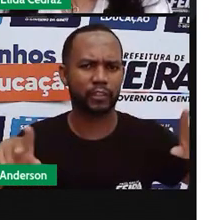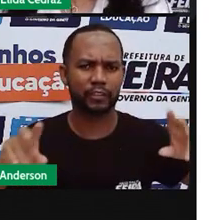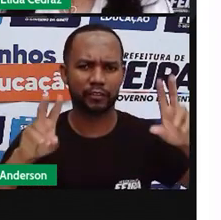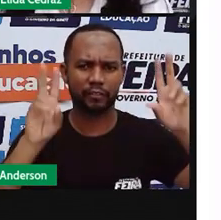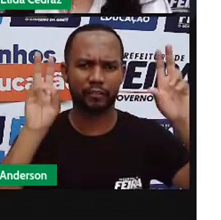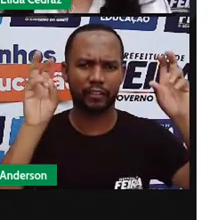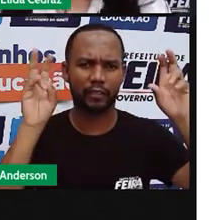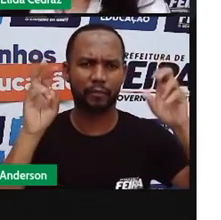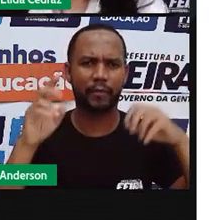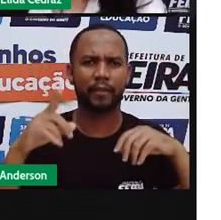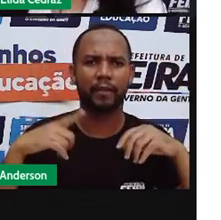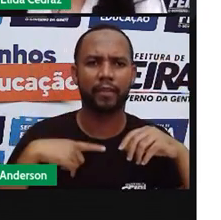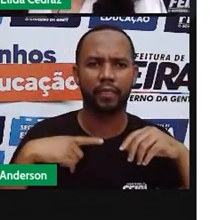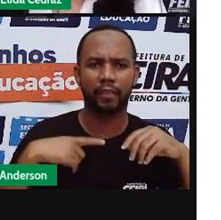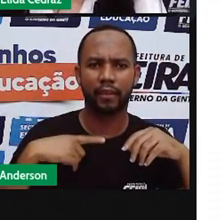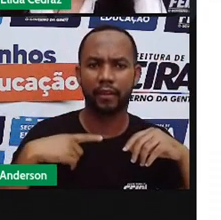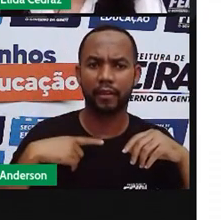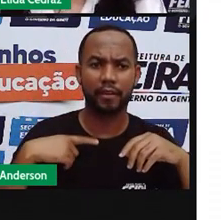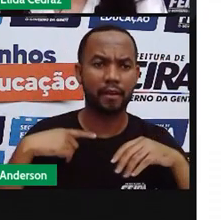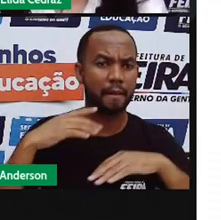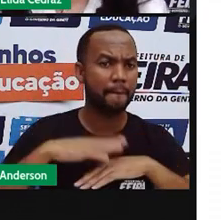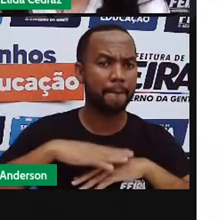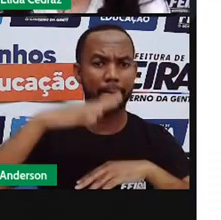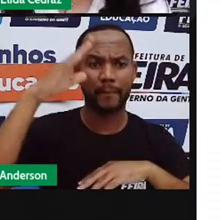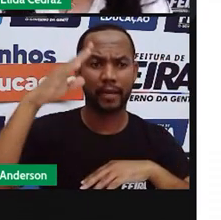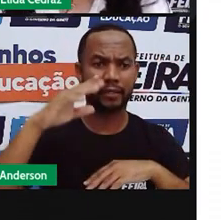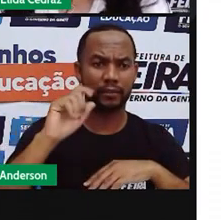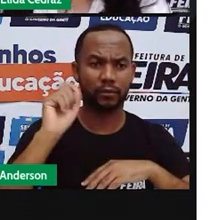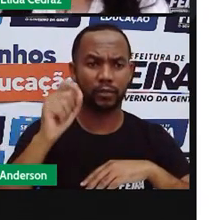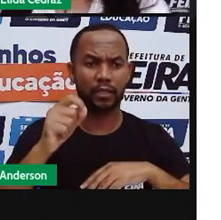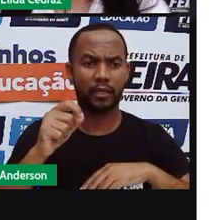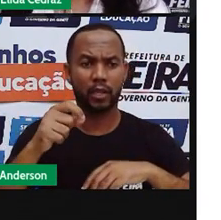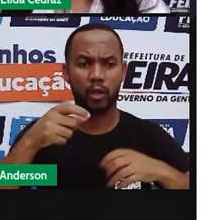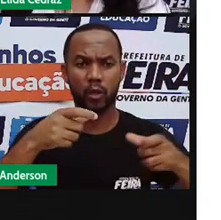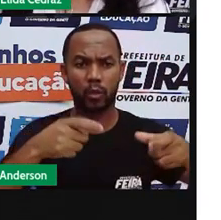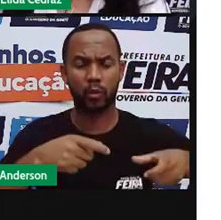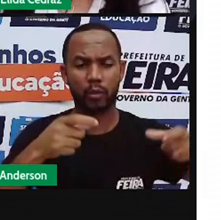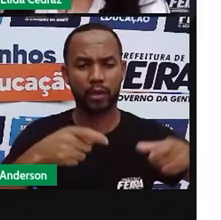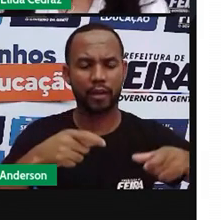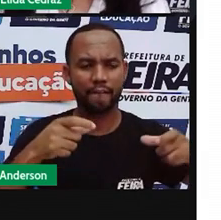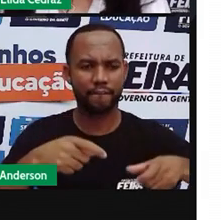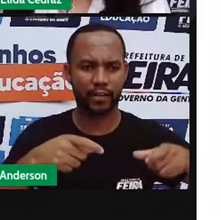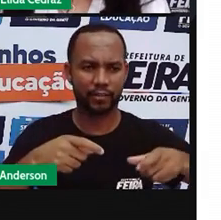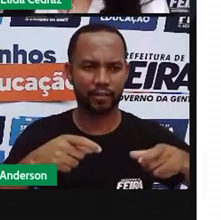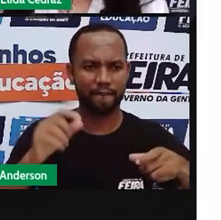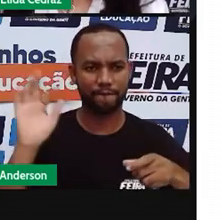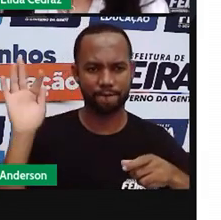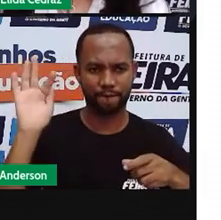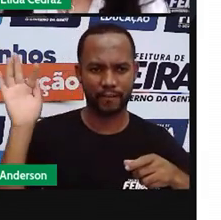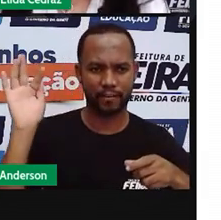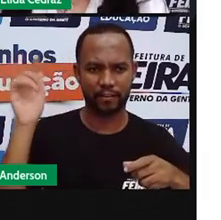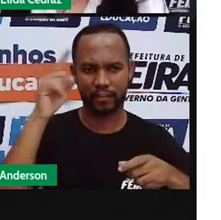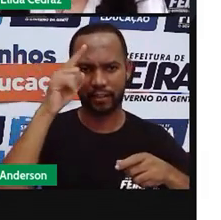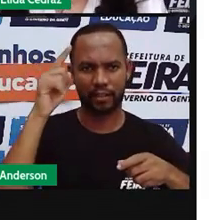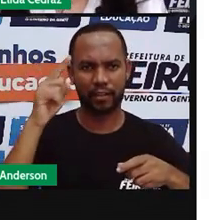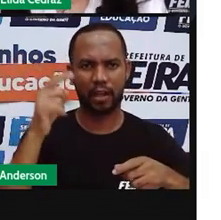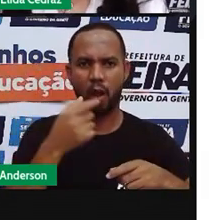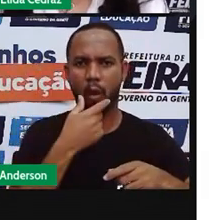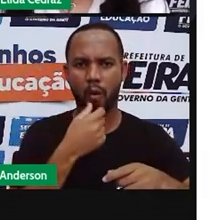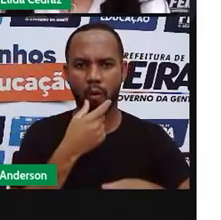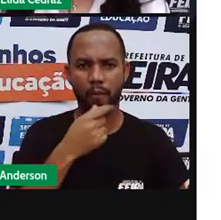dois representantes mais atuais. Na França, Jean de Lacombein foi um dos maiores